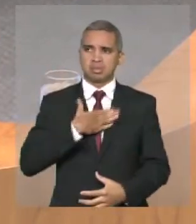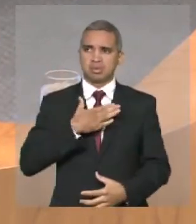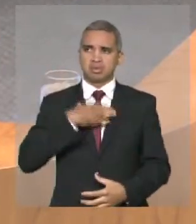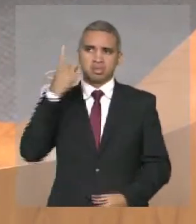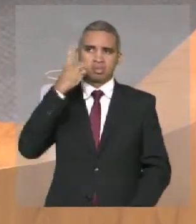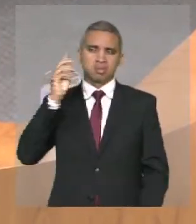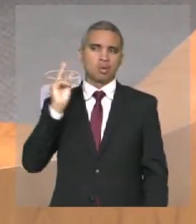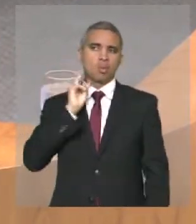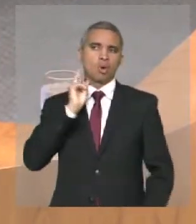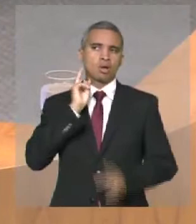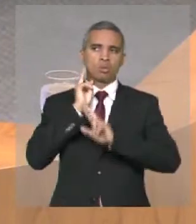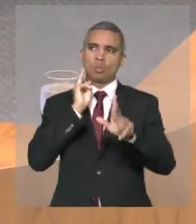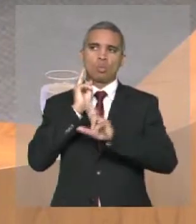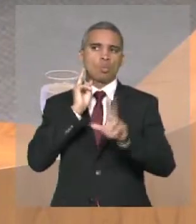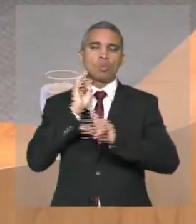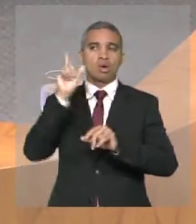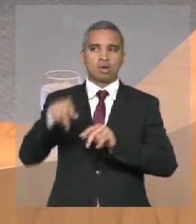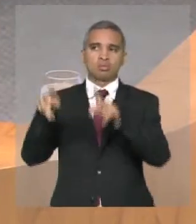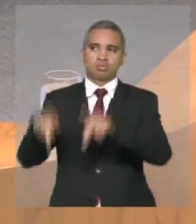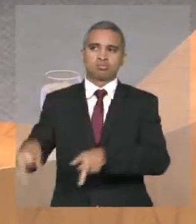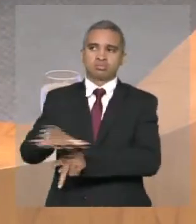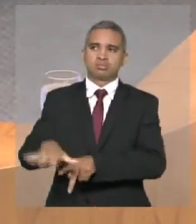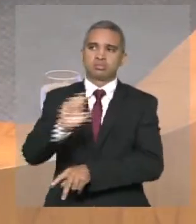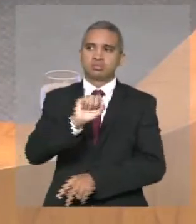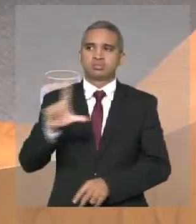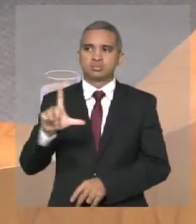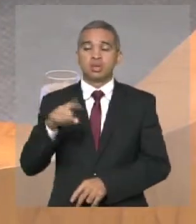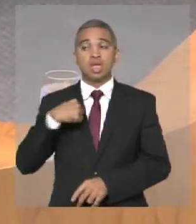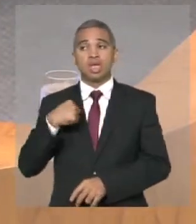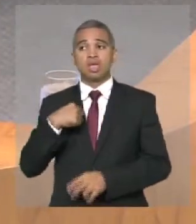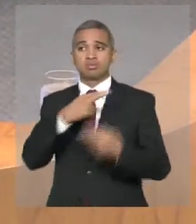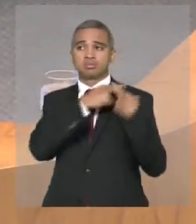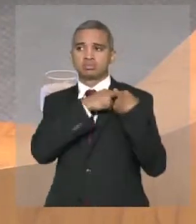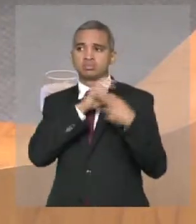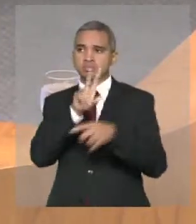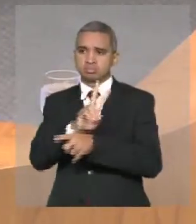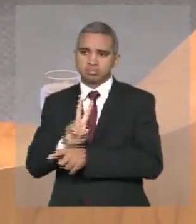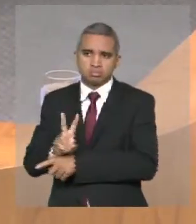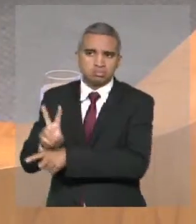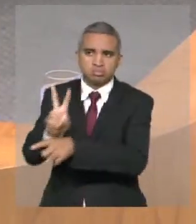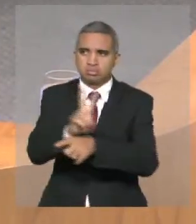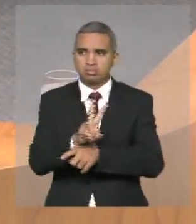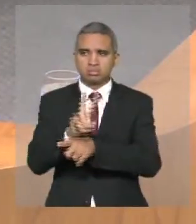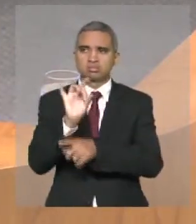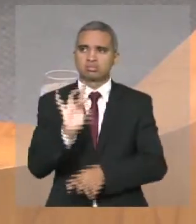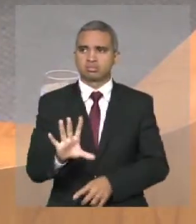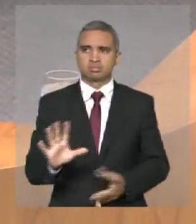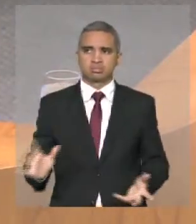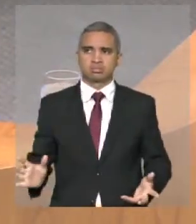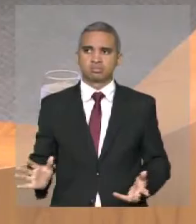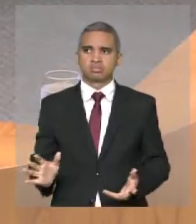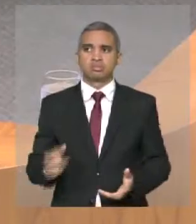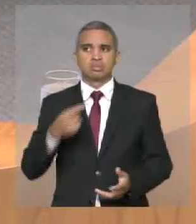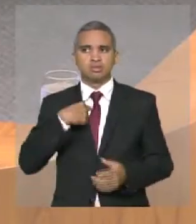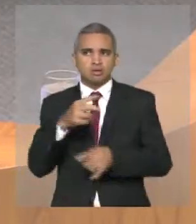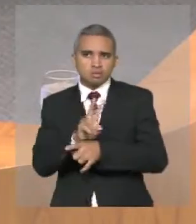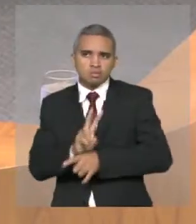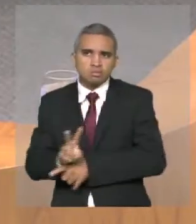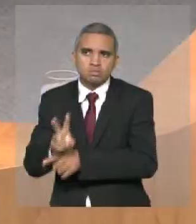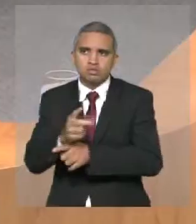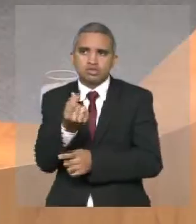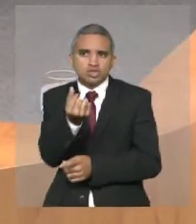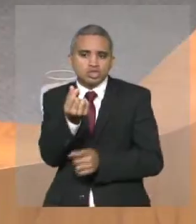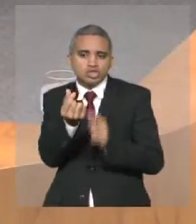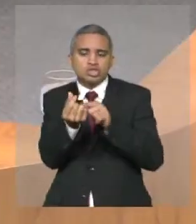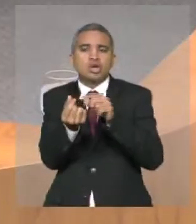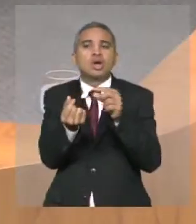é para a população, eu só sou um fiscalizador, eu só sou um cidadão que estou fiscalizando o dinheiro público e